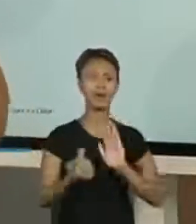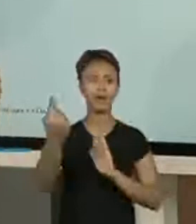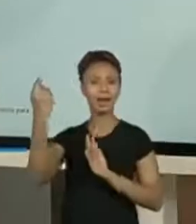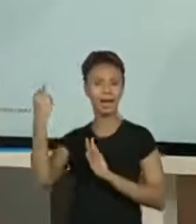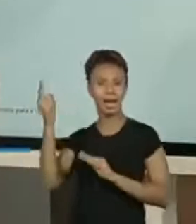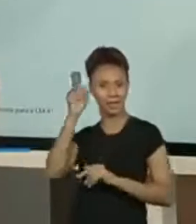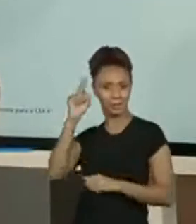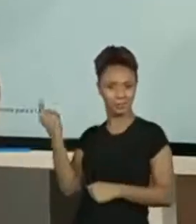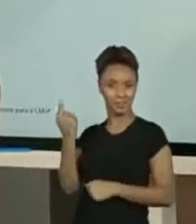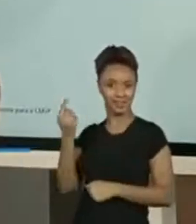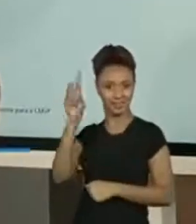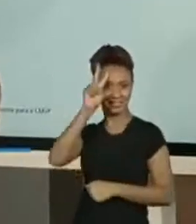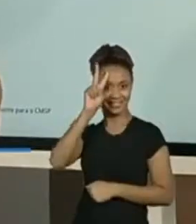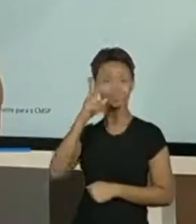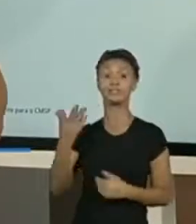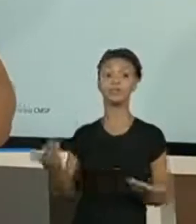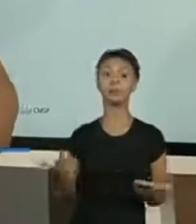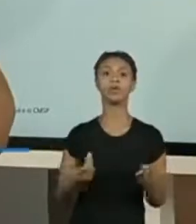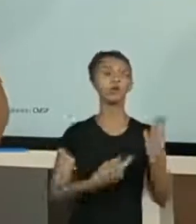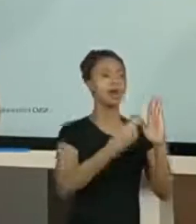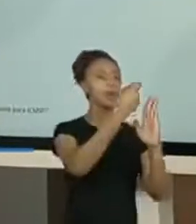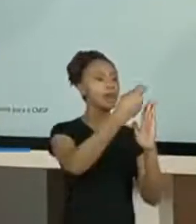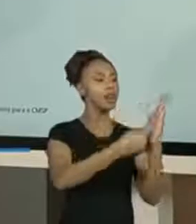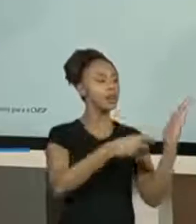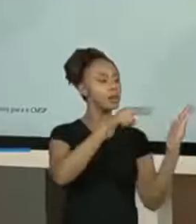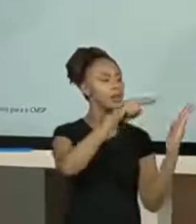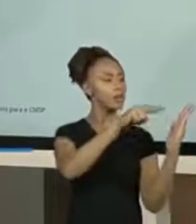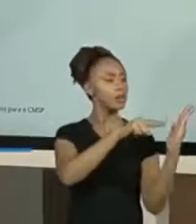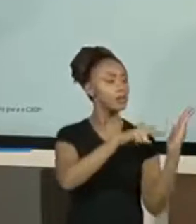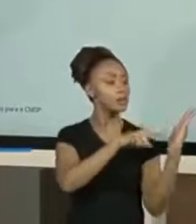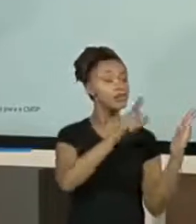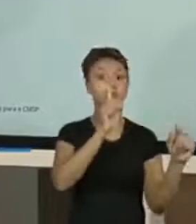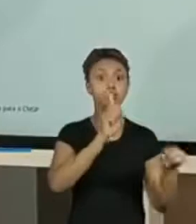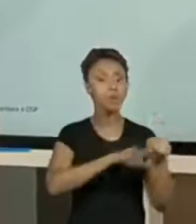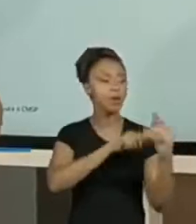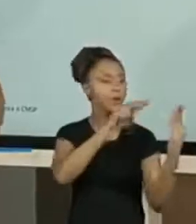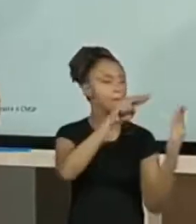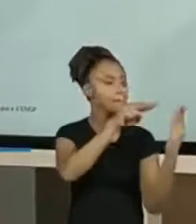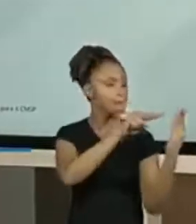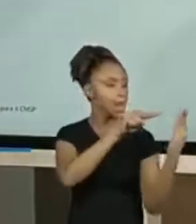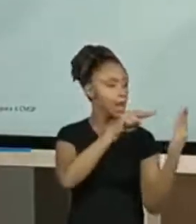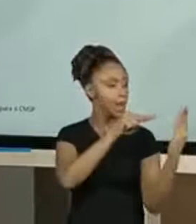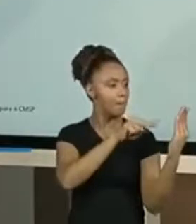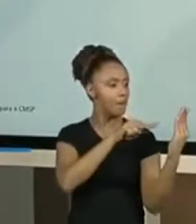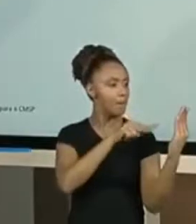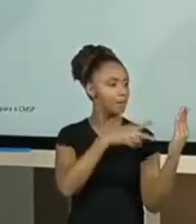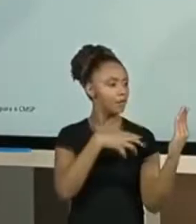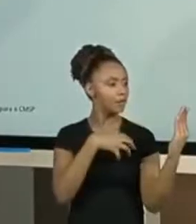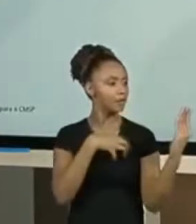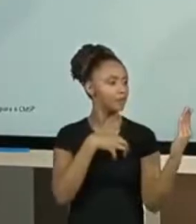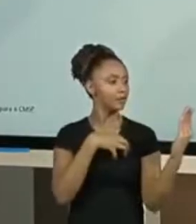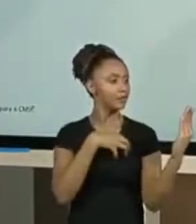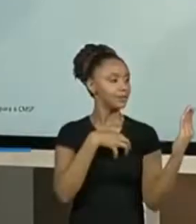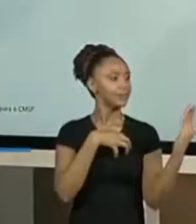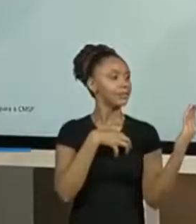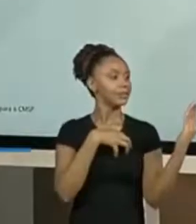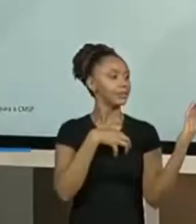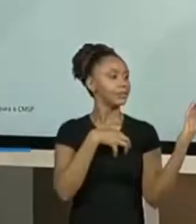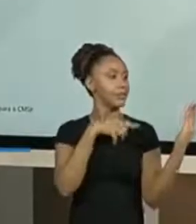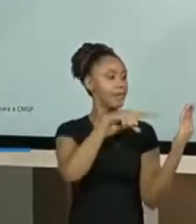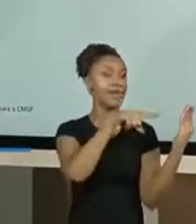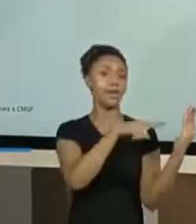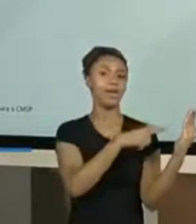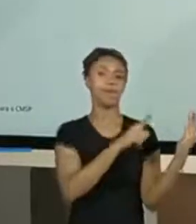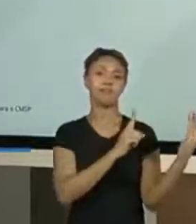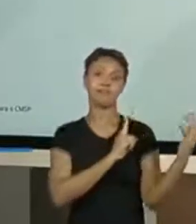dia, nós temos a leitura, você vai sentir enquanto leitor e despertar os sentimentos a partir do que você leu.